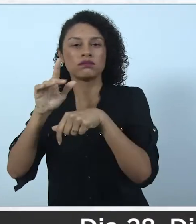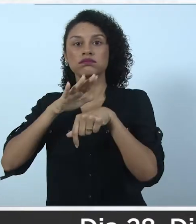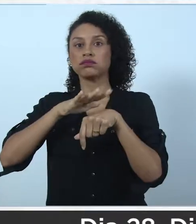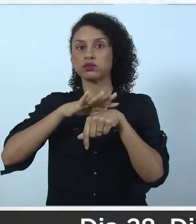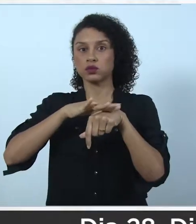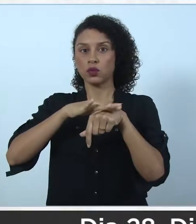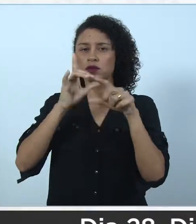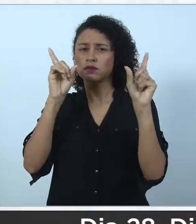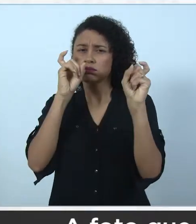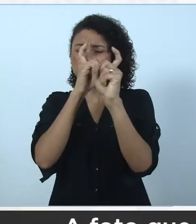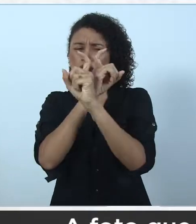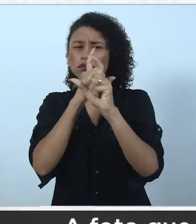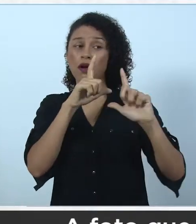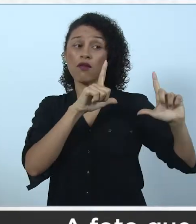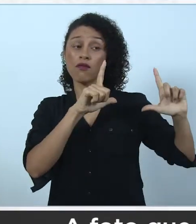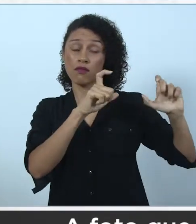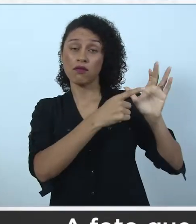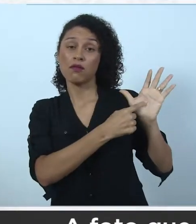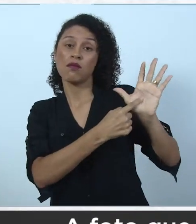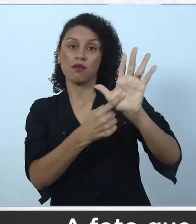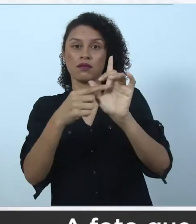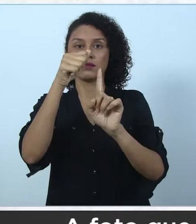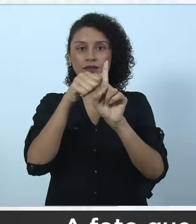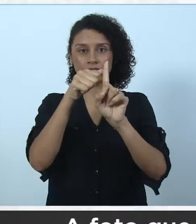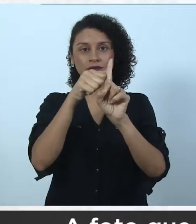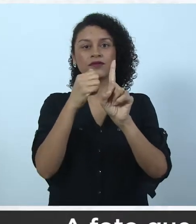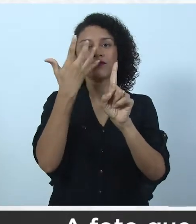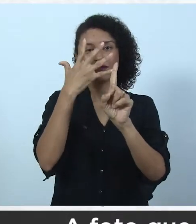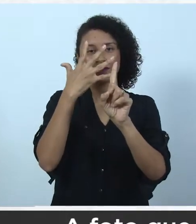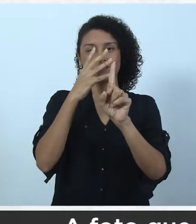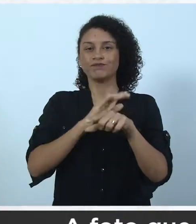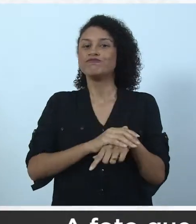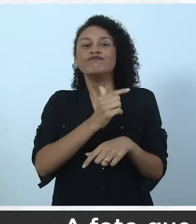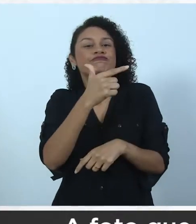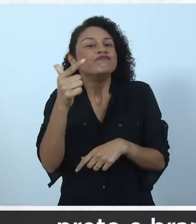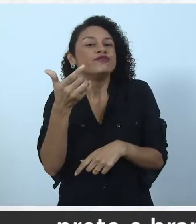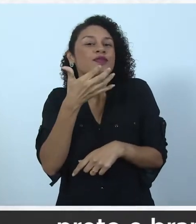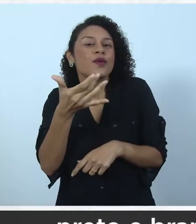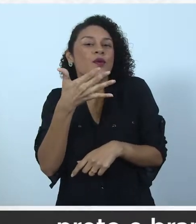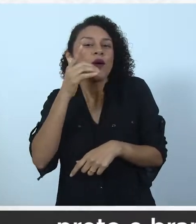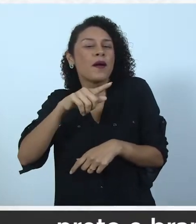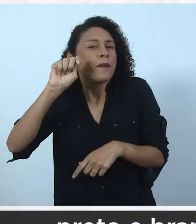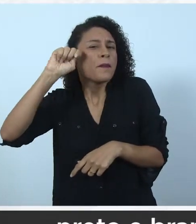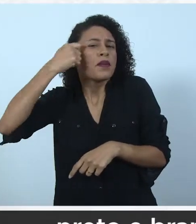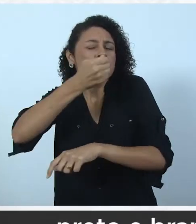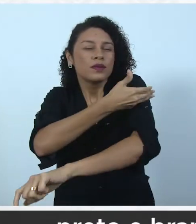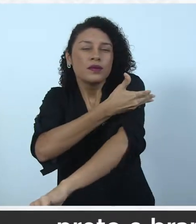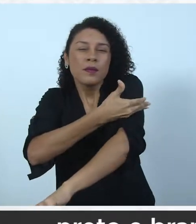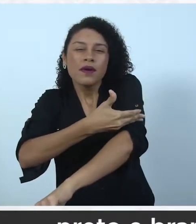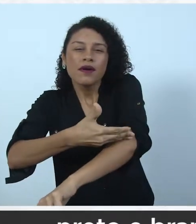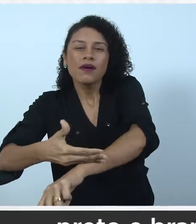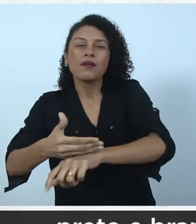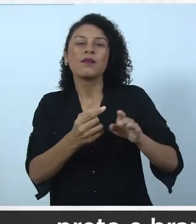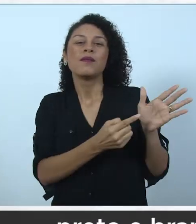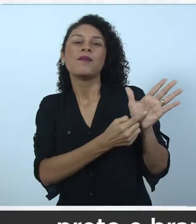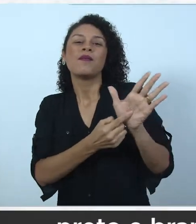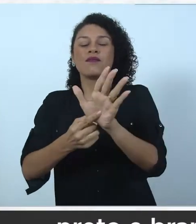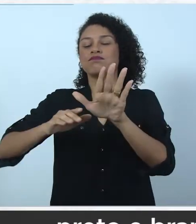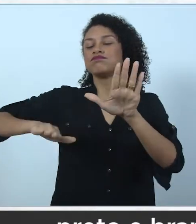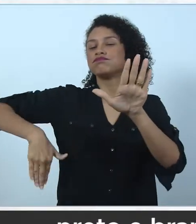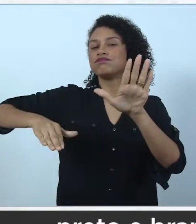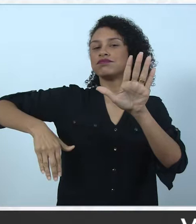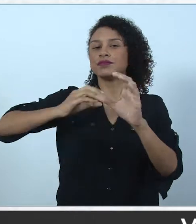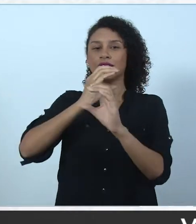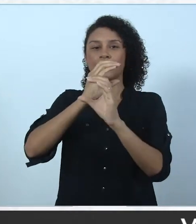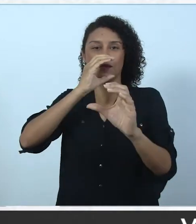das Doenças Raras. A foto que ilustra o mês de fevereiro está em preto e branco e mostra a orla